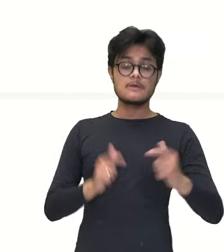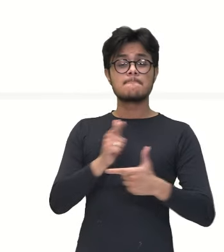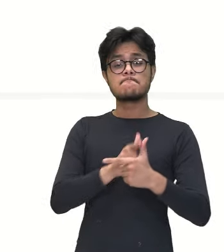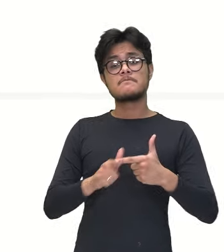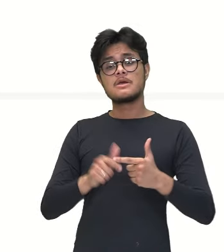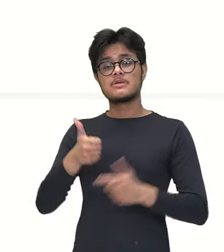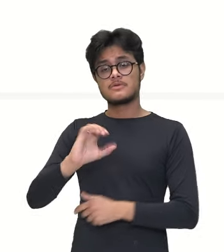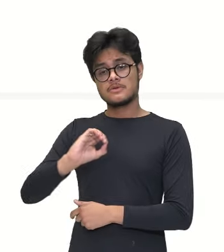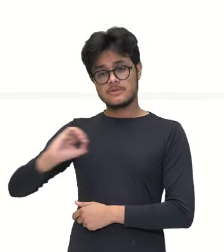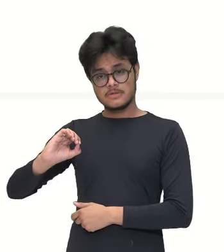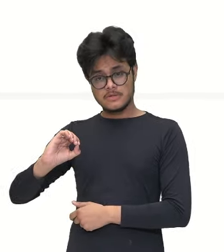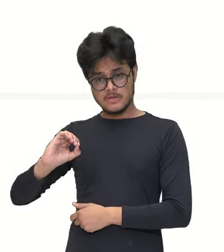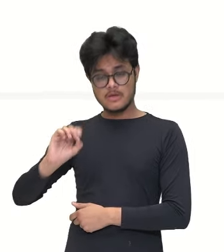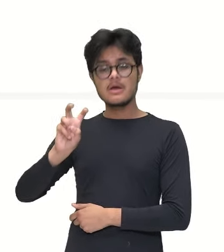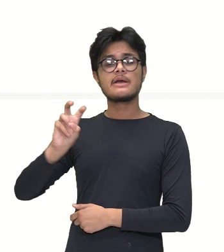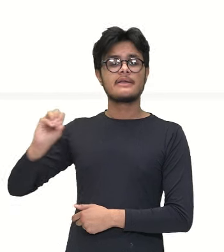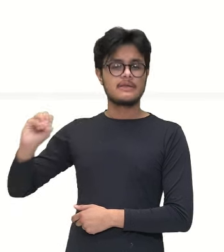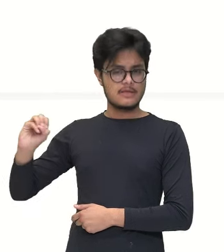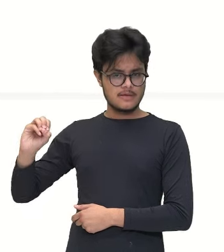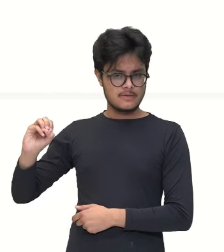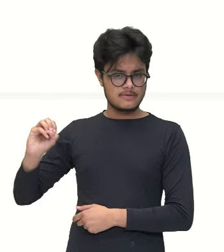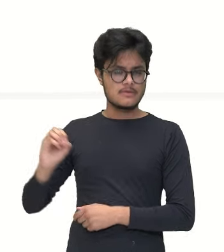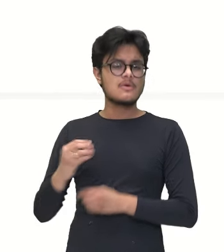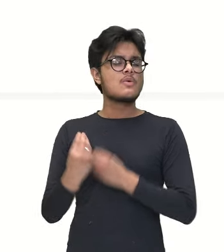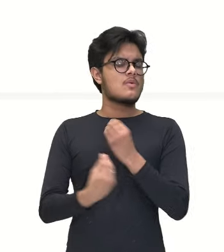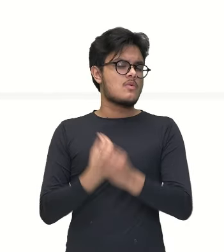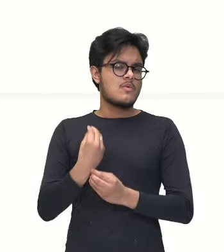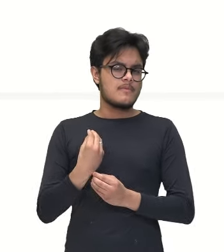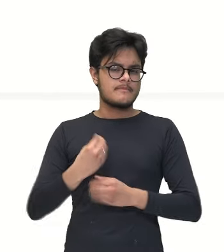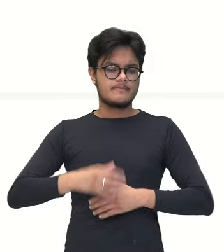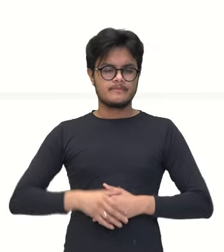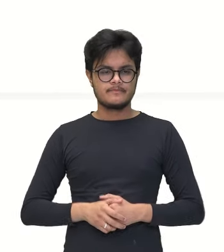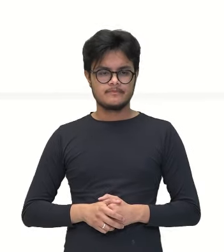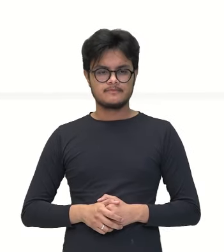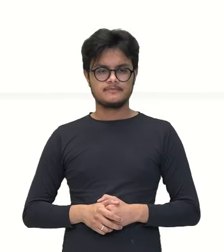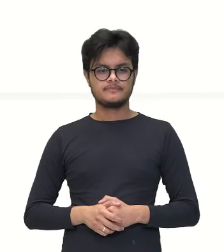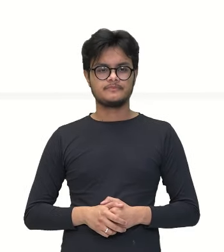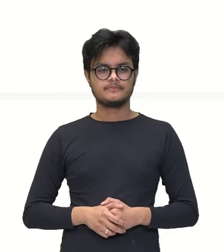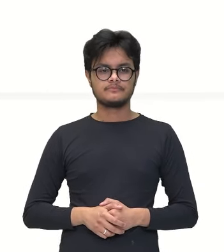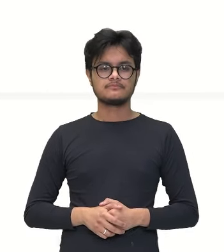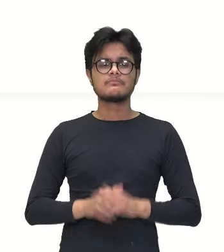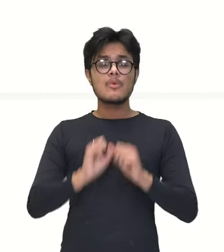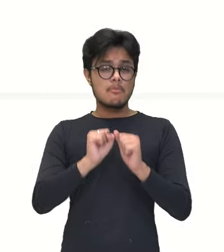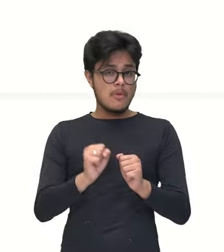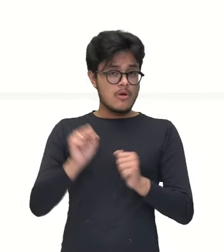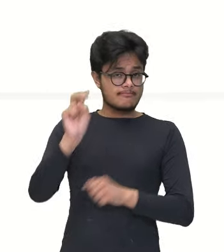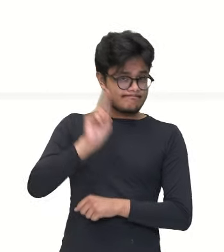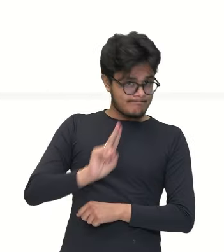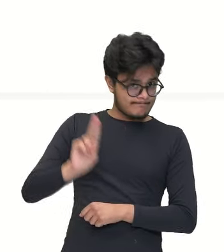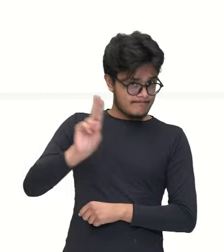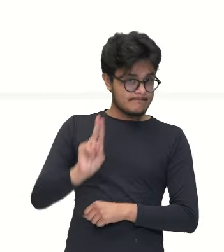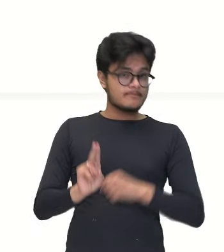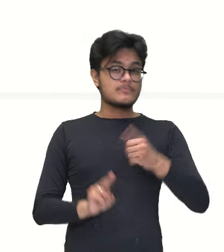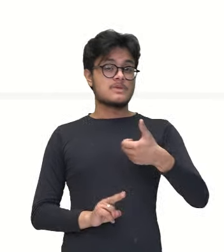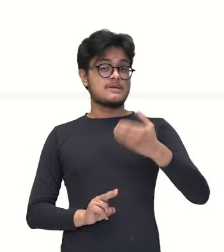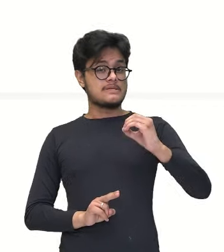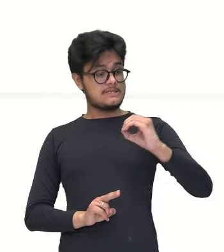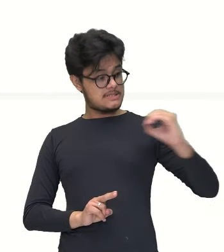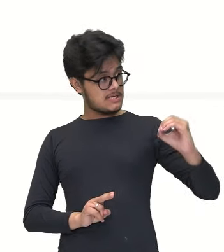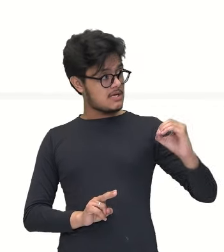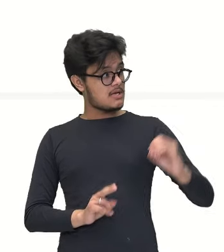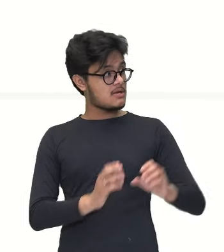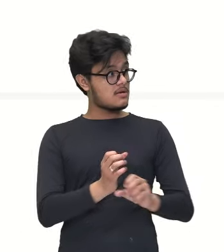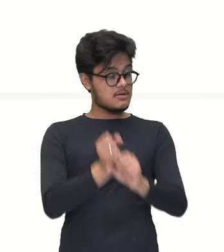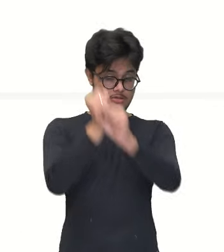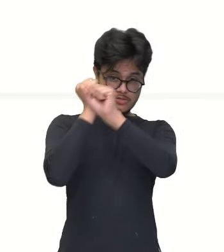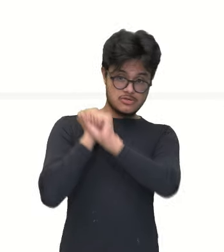cimento. Aí eu posso calcular, utilizando o próprio 100, para saber quantos tijolos